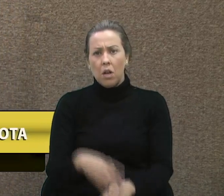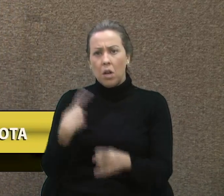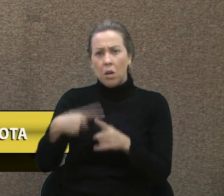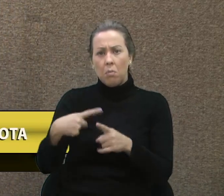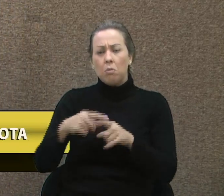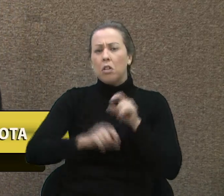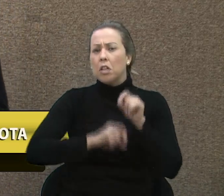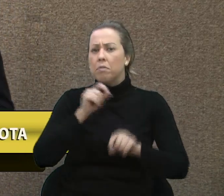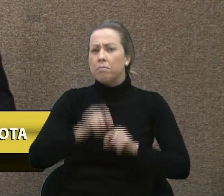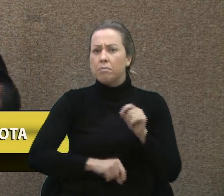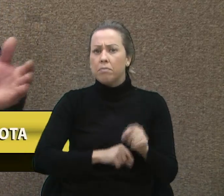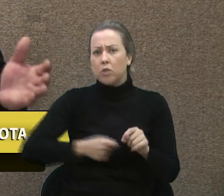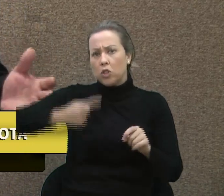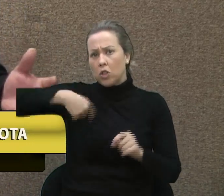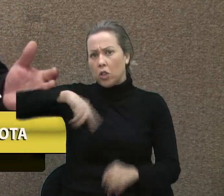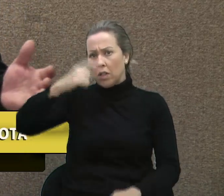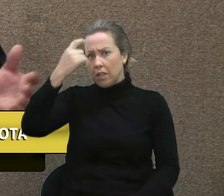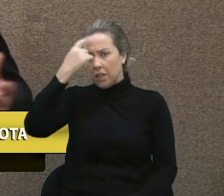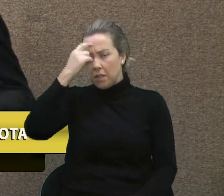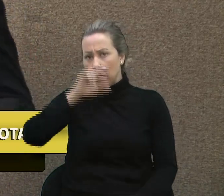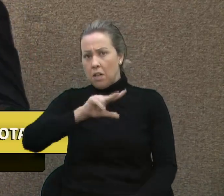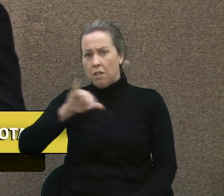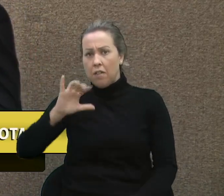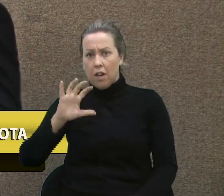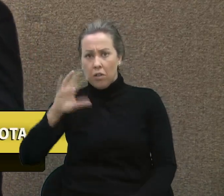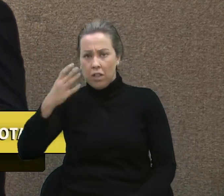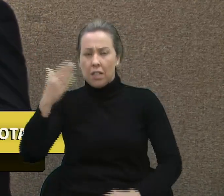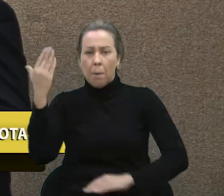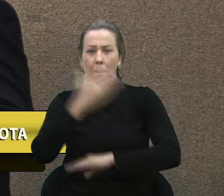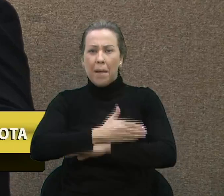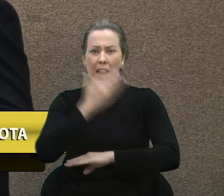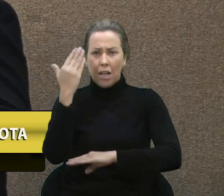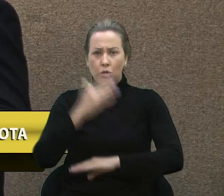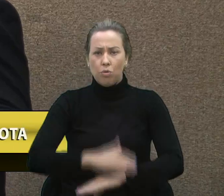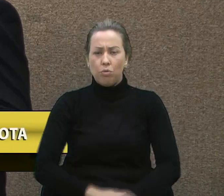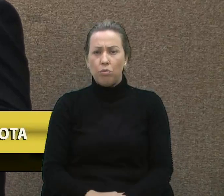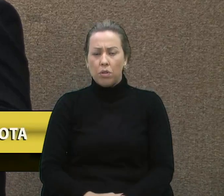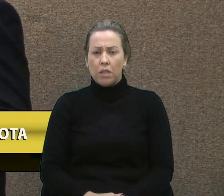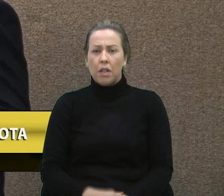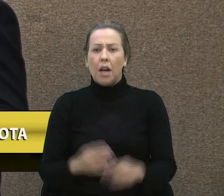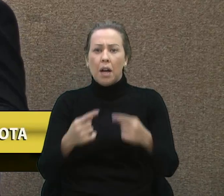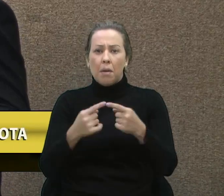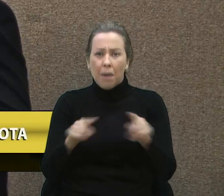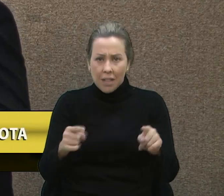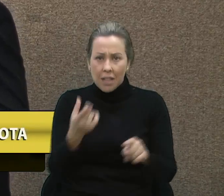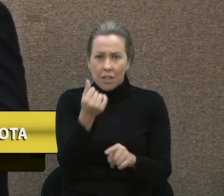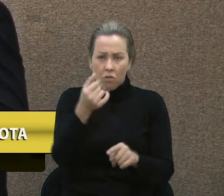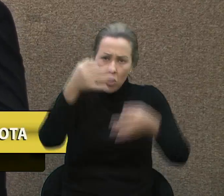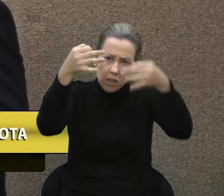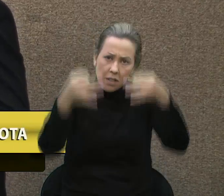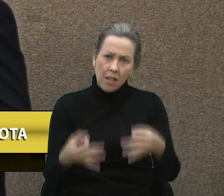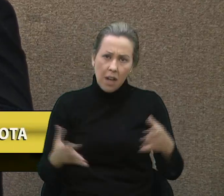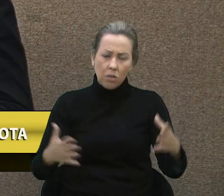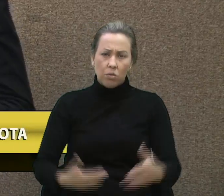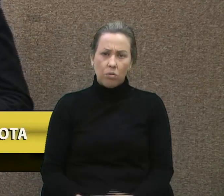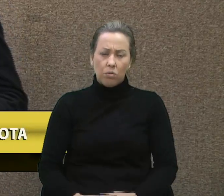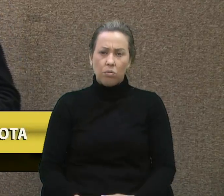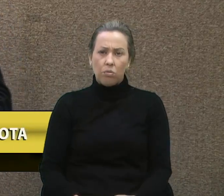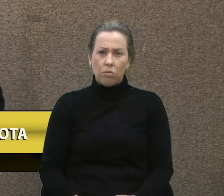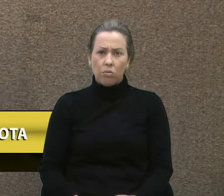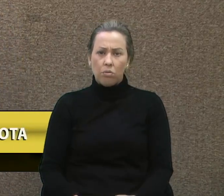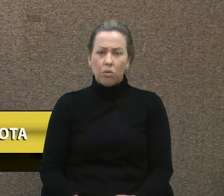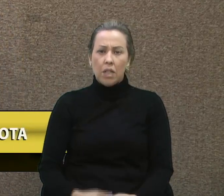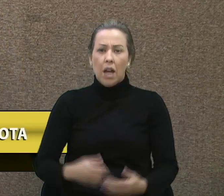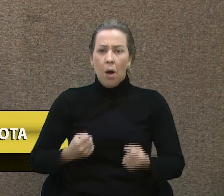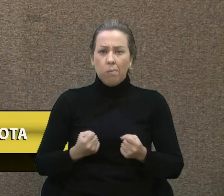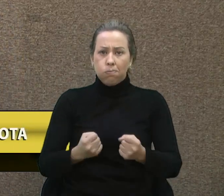o seguinte, a gente sabe que vai acontecer o pedágio, não tem o que fazer, mas que, pelo menos, seja um valor justo, que seja um valor que não